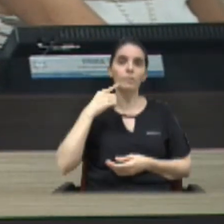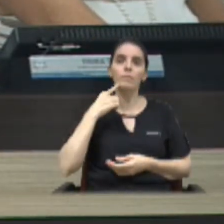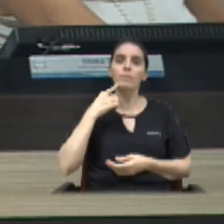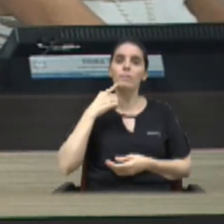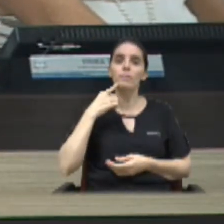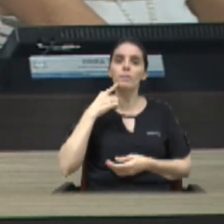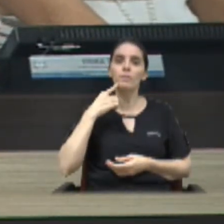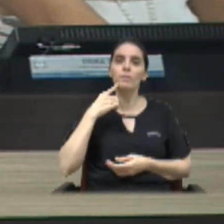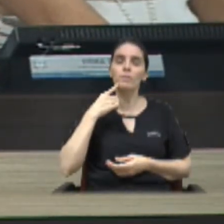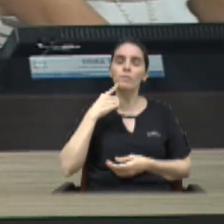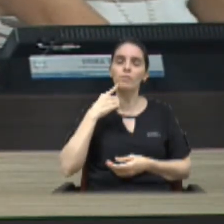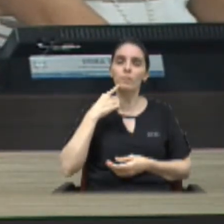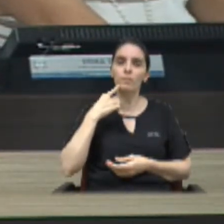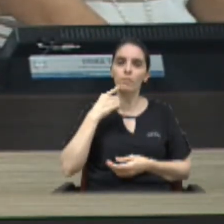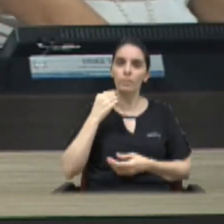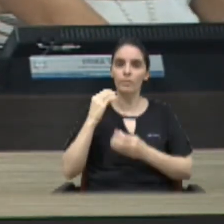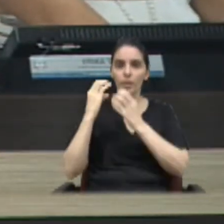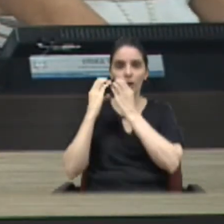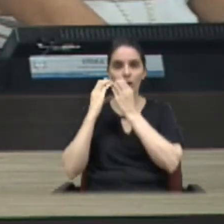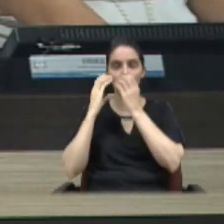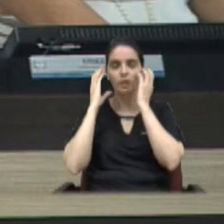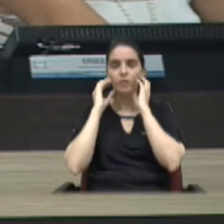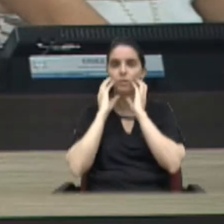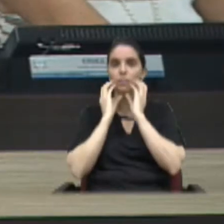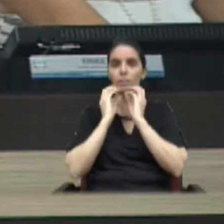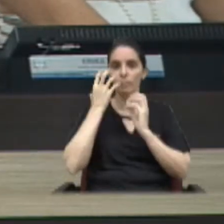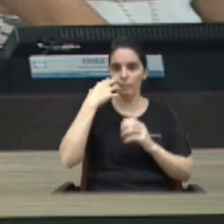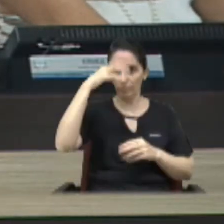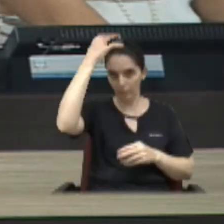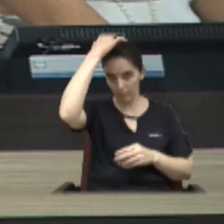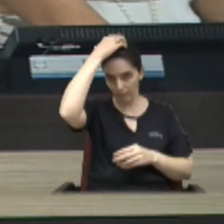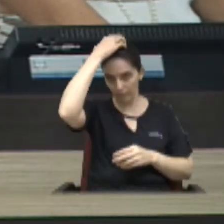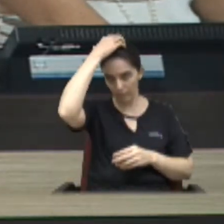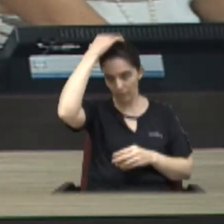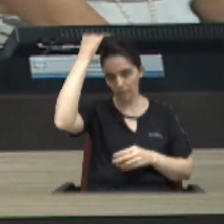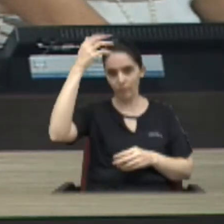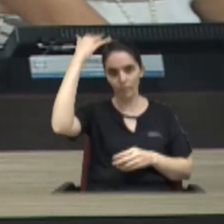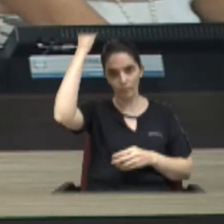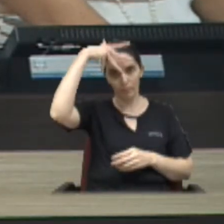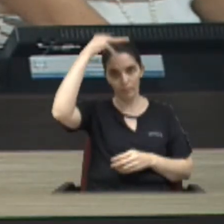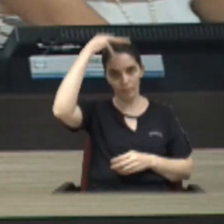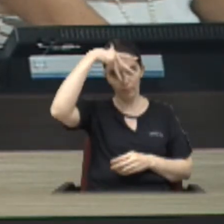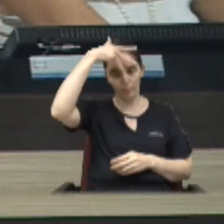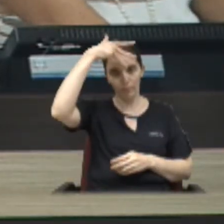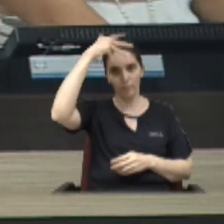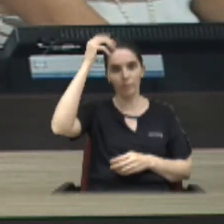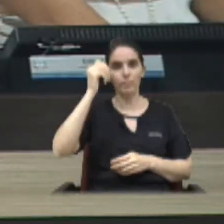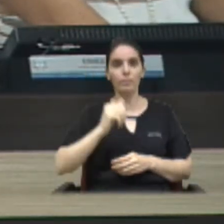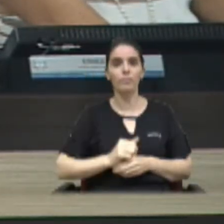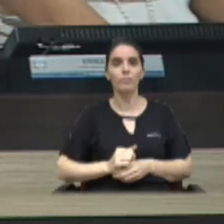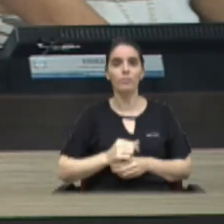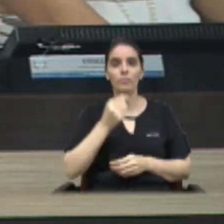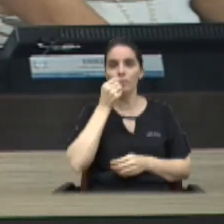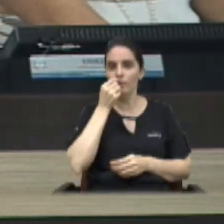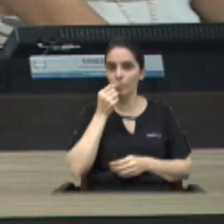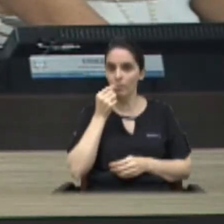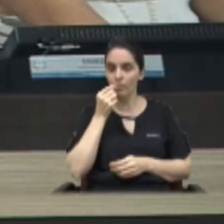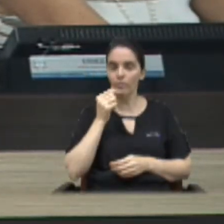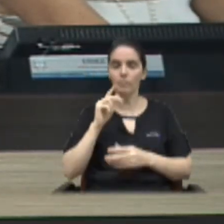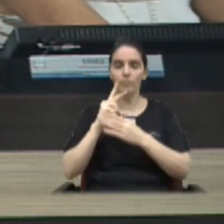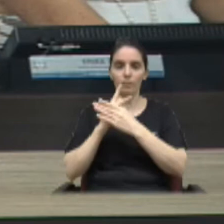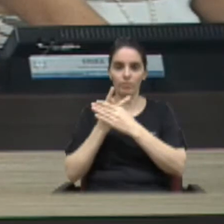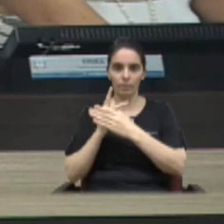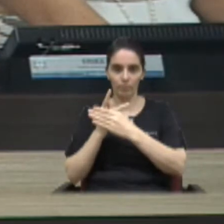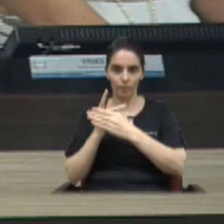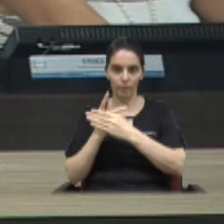Vieira Cleiton Aparecido Silva Darcy Reis de Souza Érica Cristina Tanquimóia Estevam Logueira Hélder